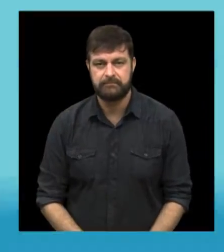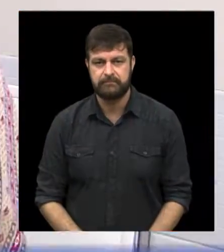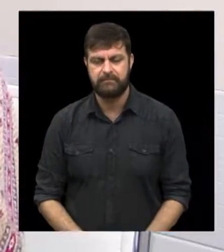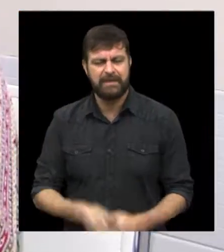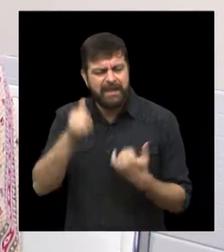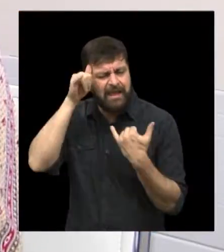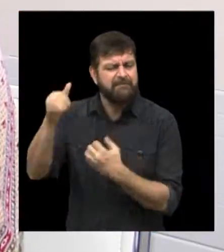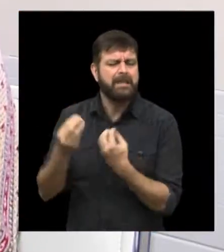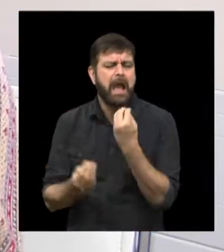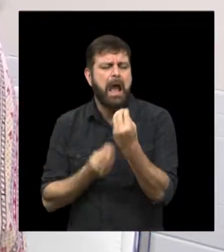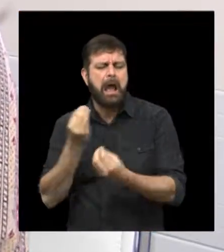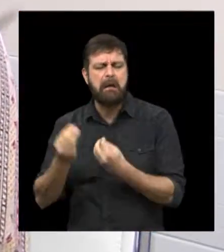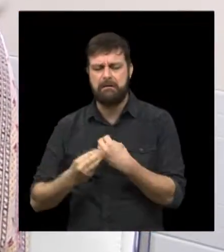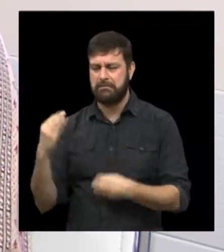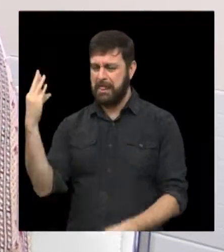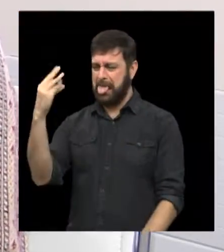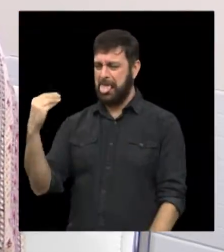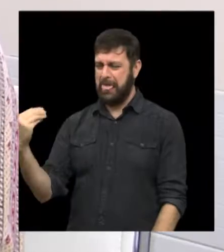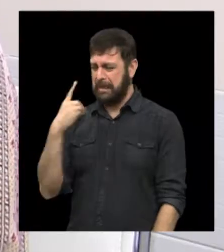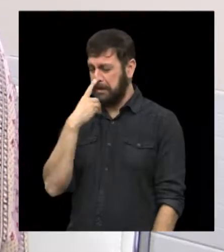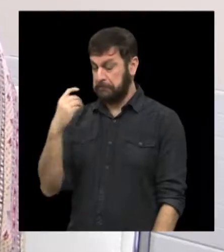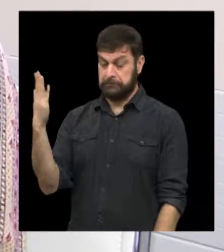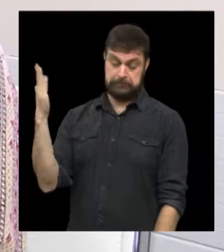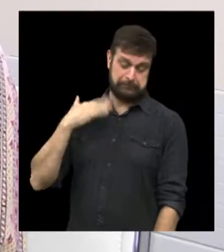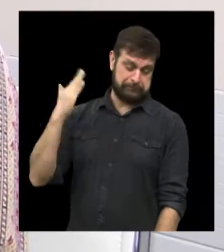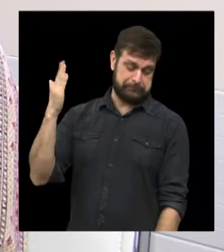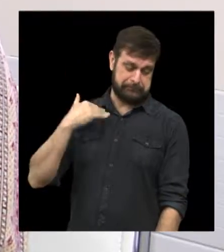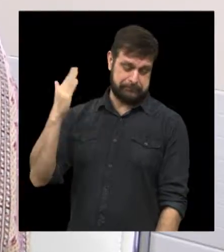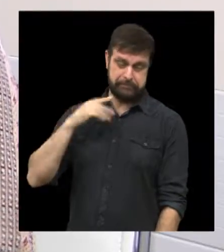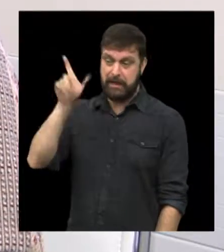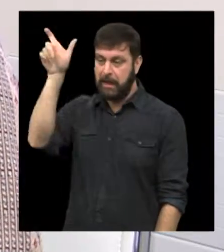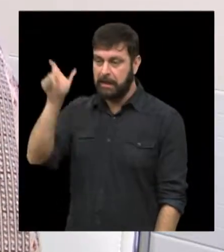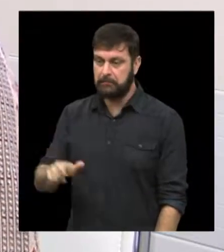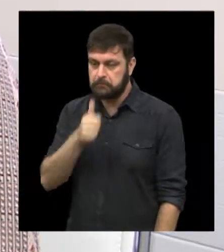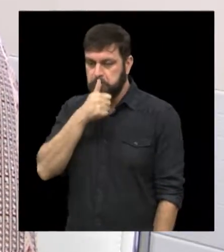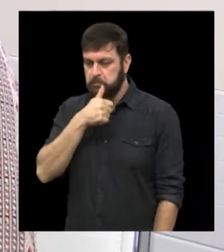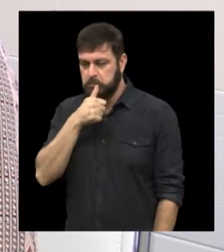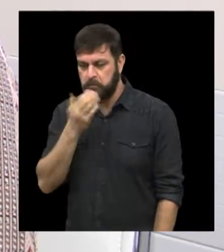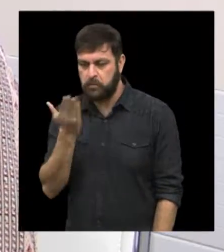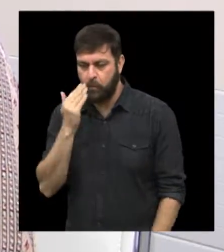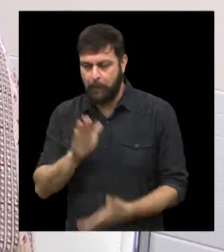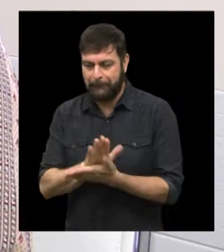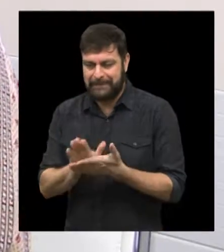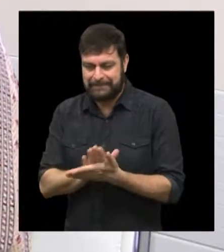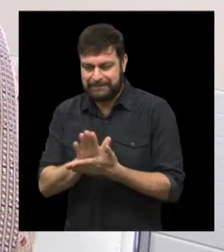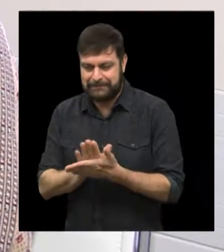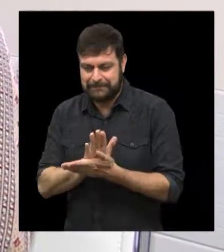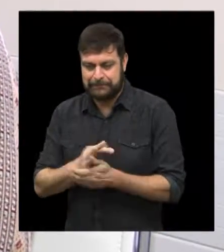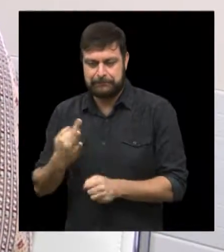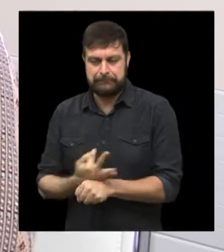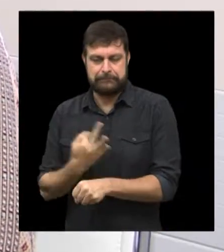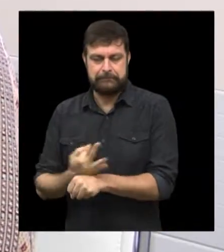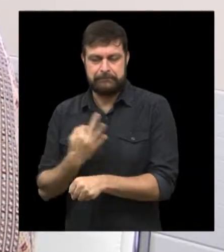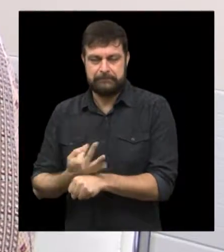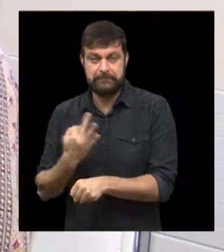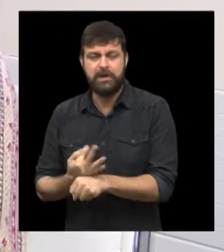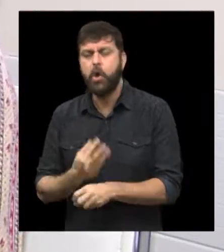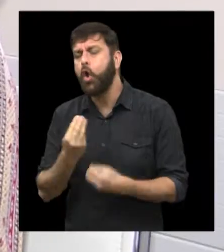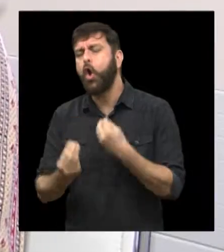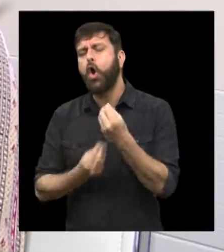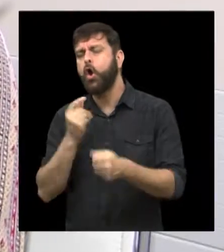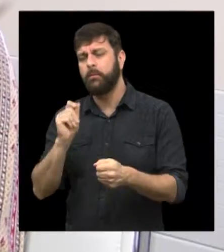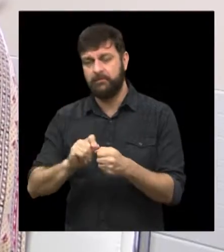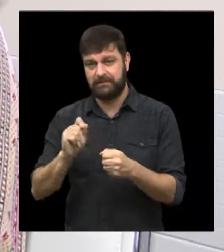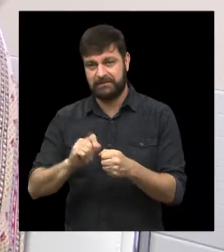Para evitar esse mau hábito decorrente de muito tempo sem comer, muito tempo em jejum,